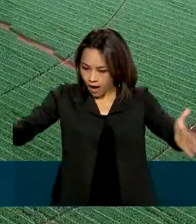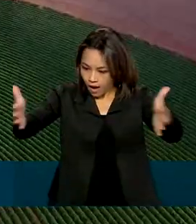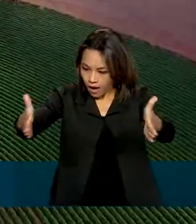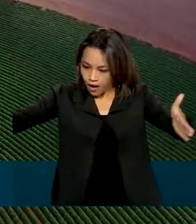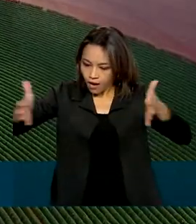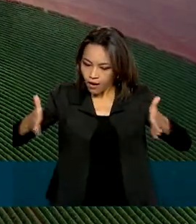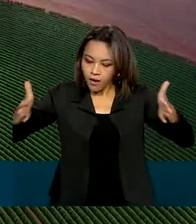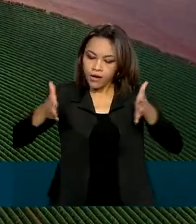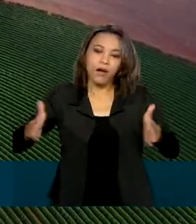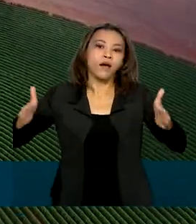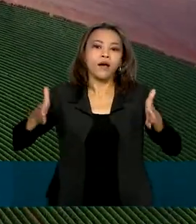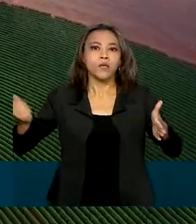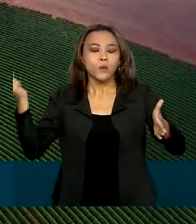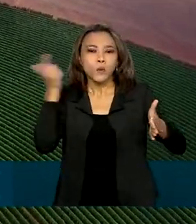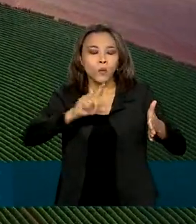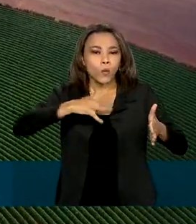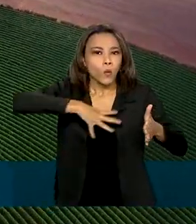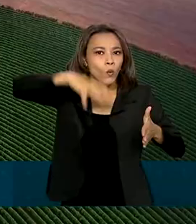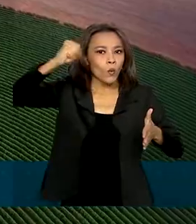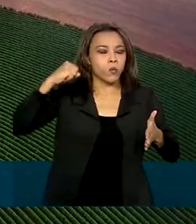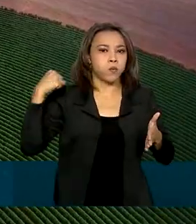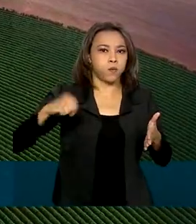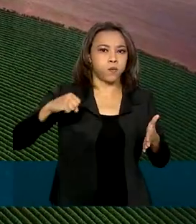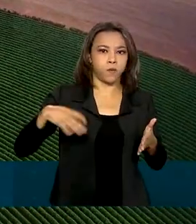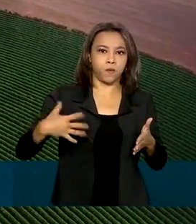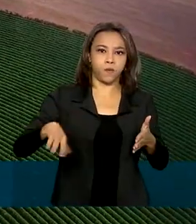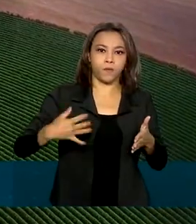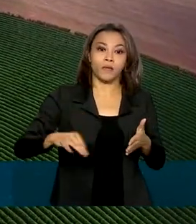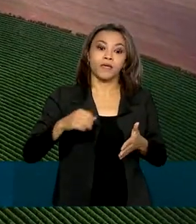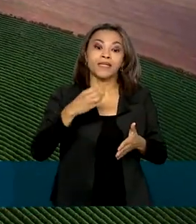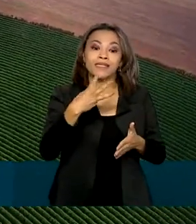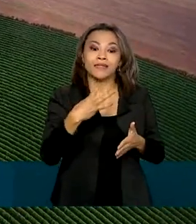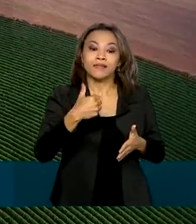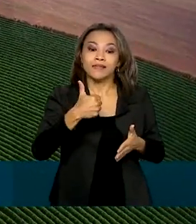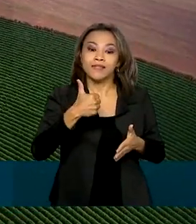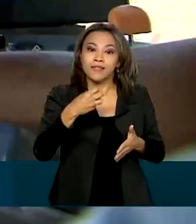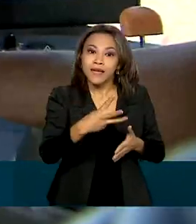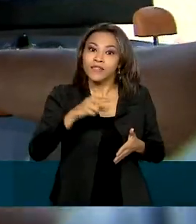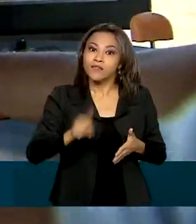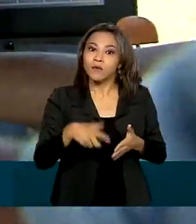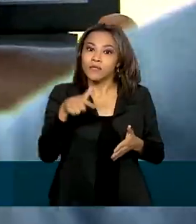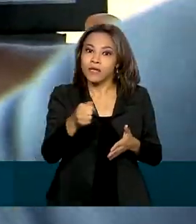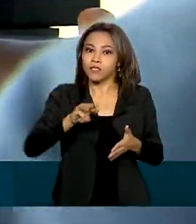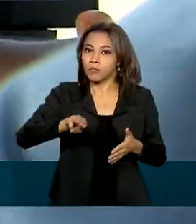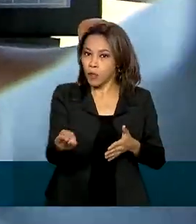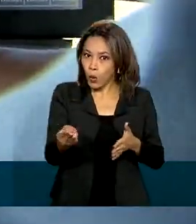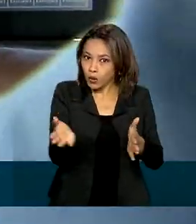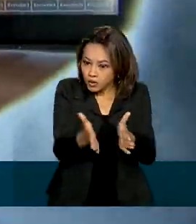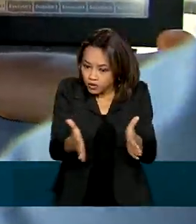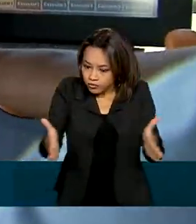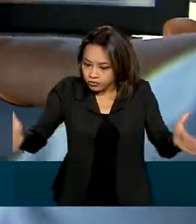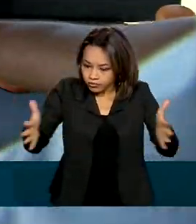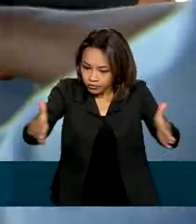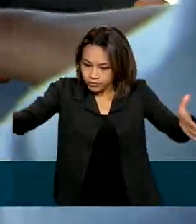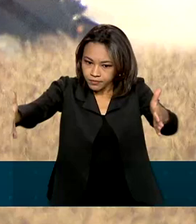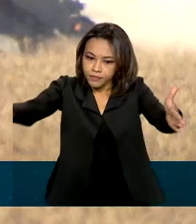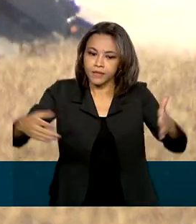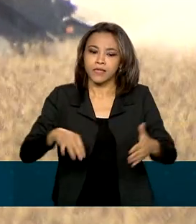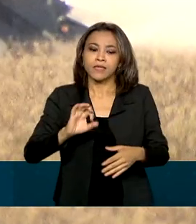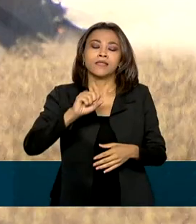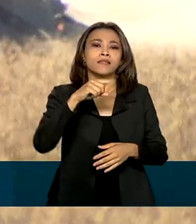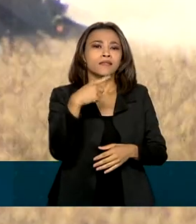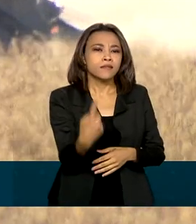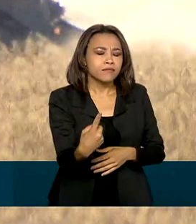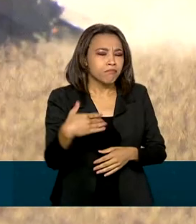cresceu, alcançando o recorde de 13,7 milhões de hectares. 105 mil produtores